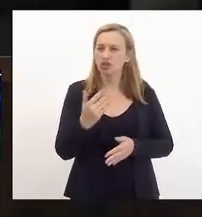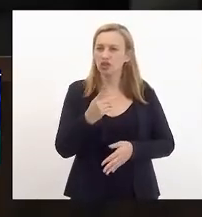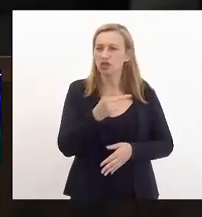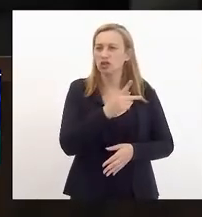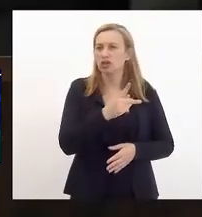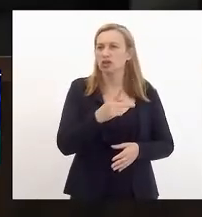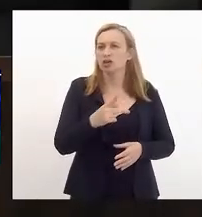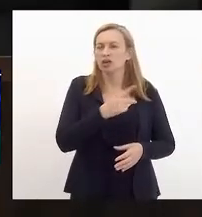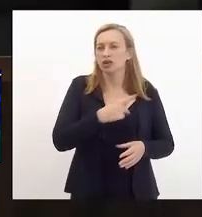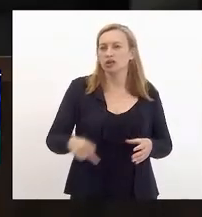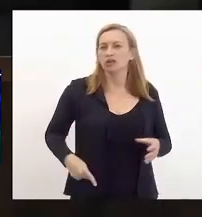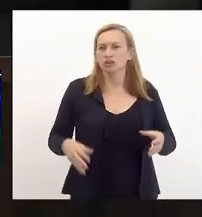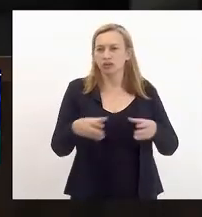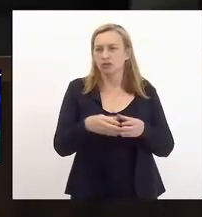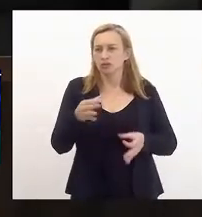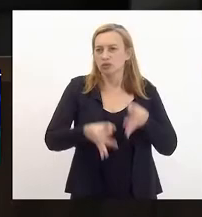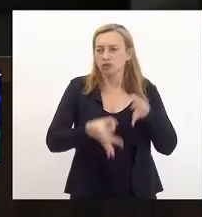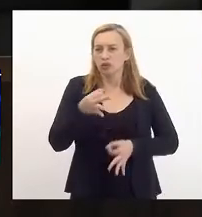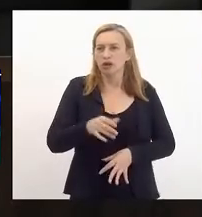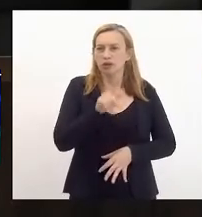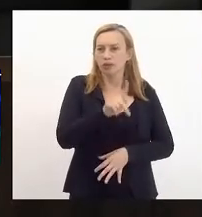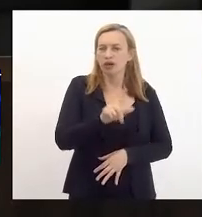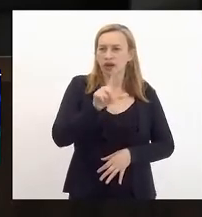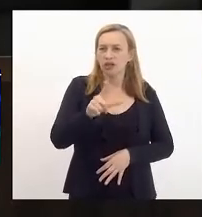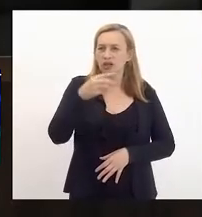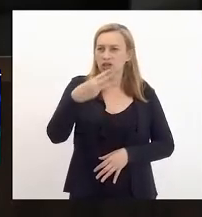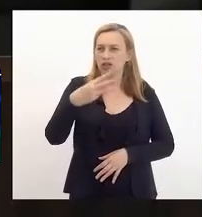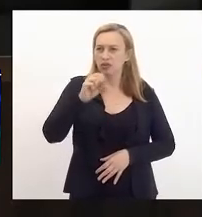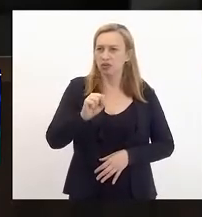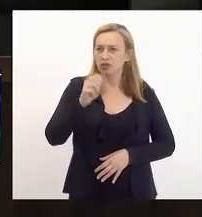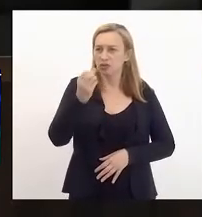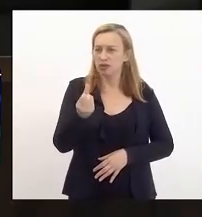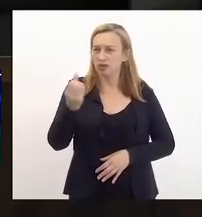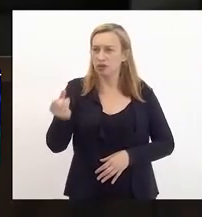Comissão de Constituição e Justiça, o PL 3866. Está, Célia?